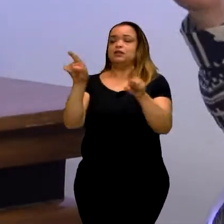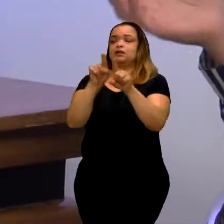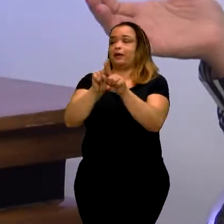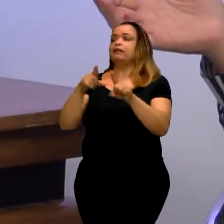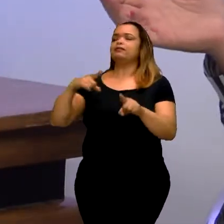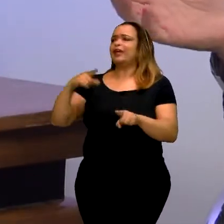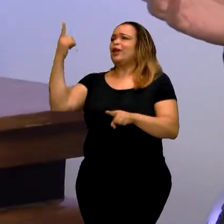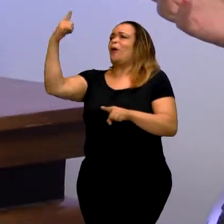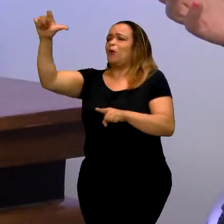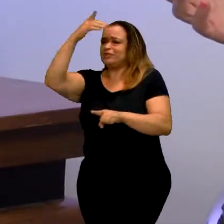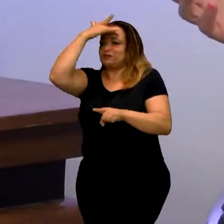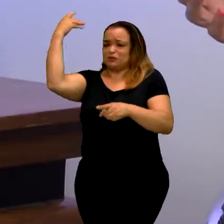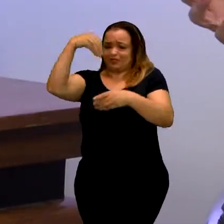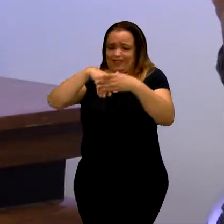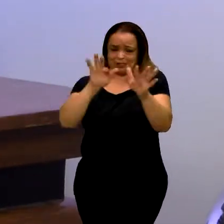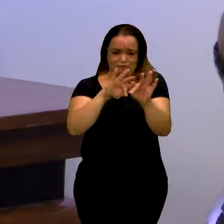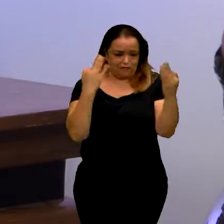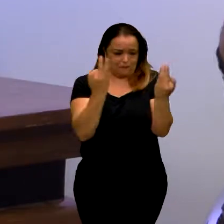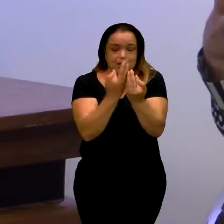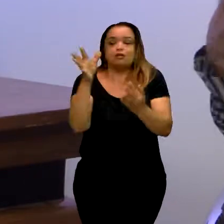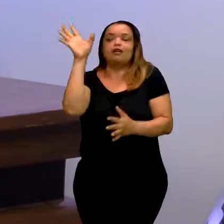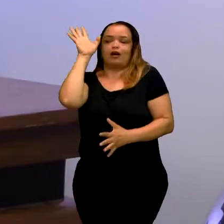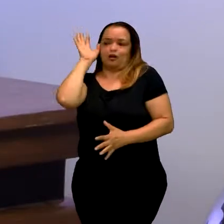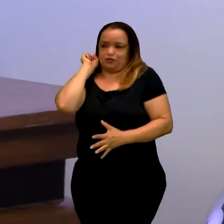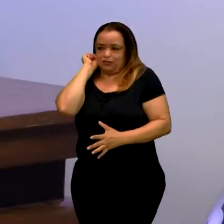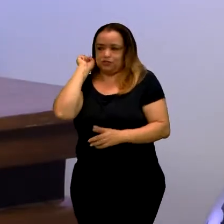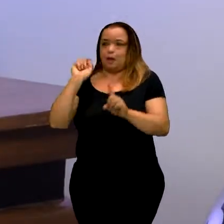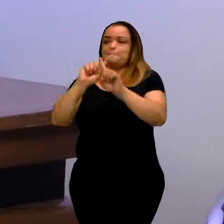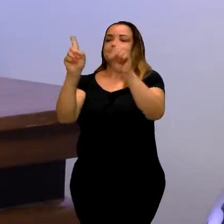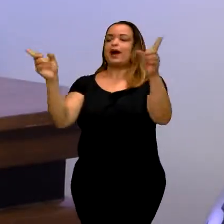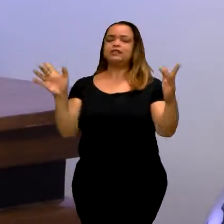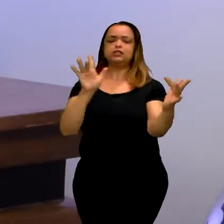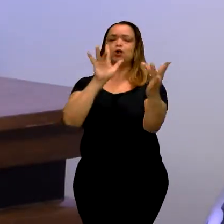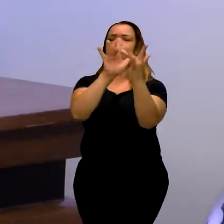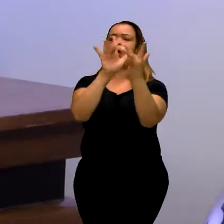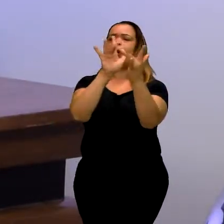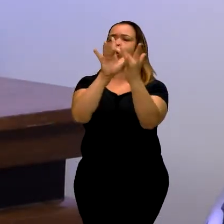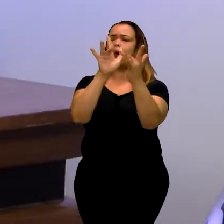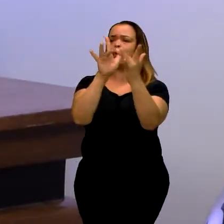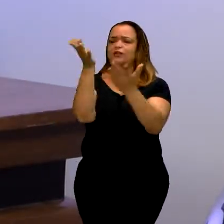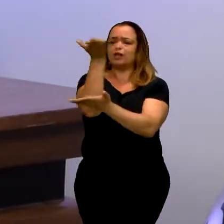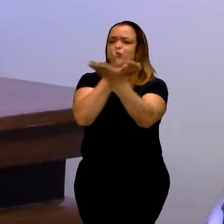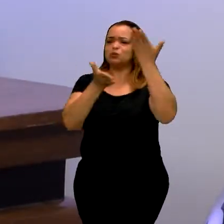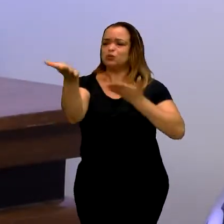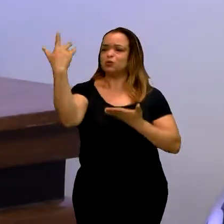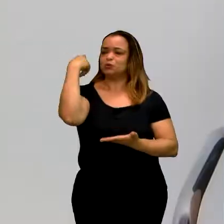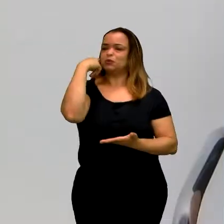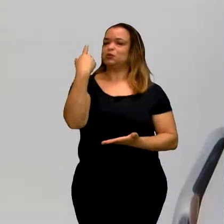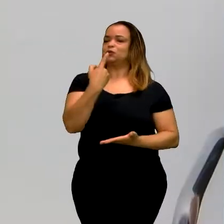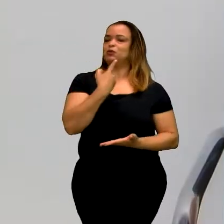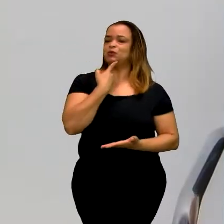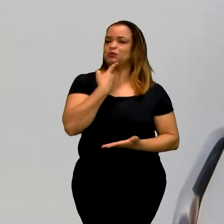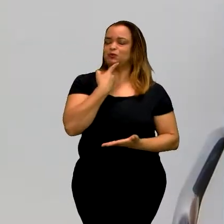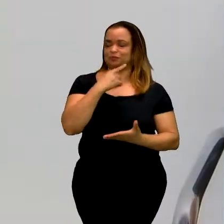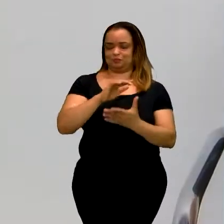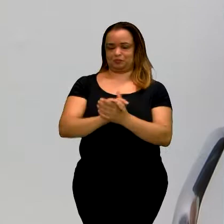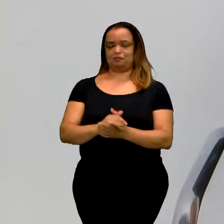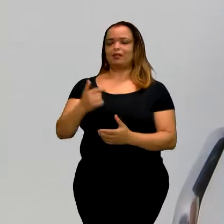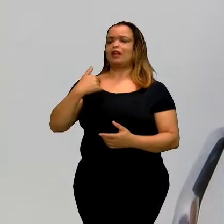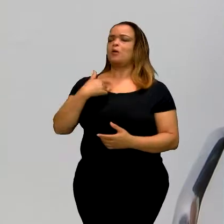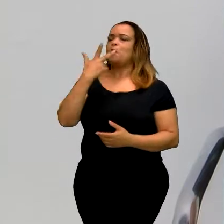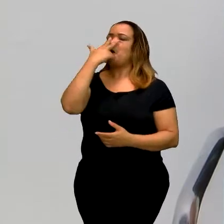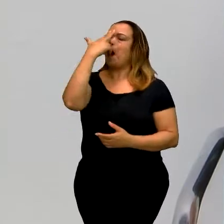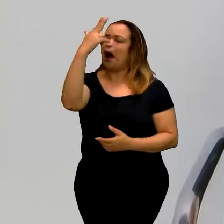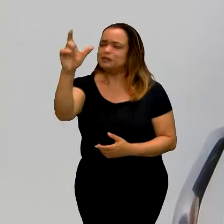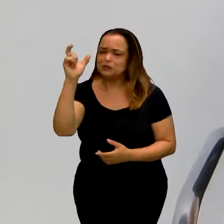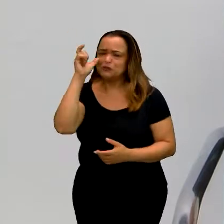são surdos, mas o contato maior é a pessoa com surdez. O que eu acho interessante também